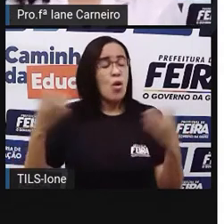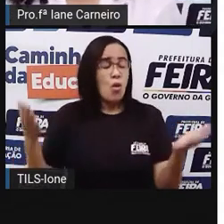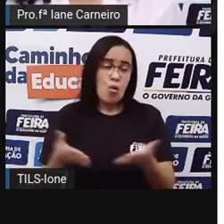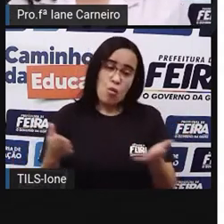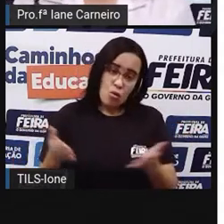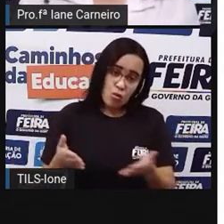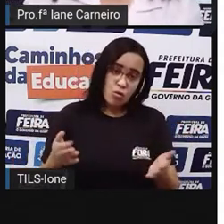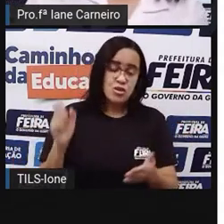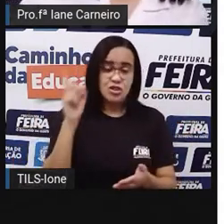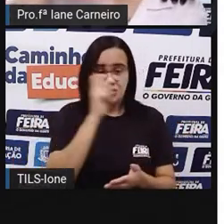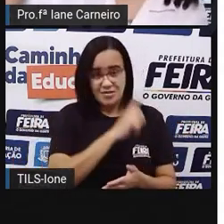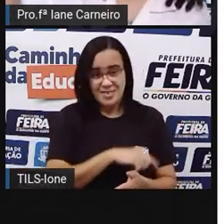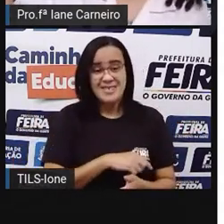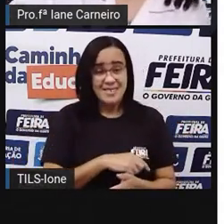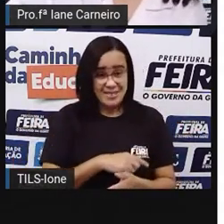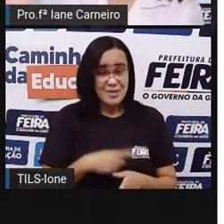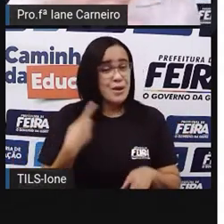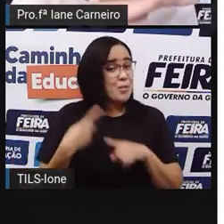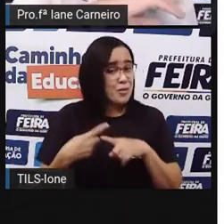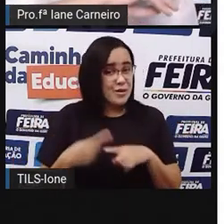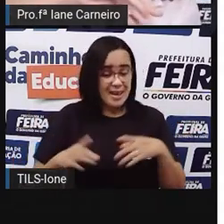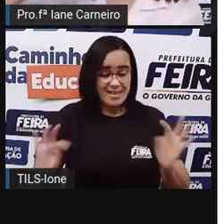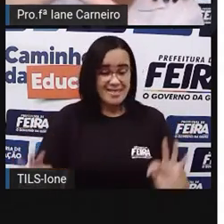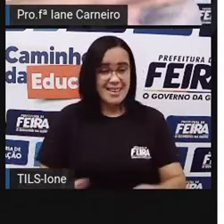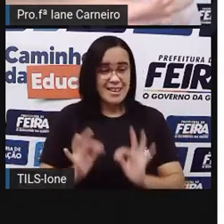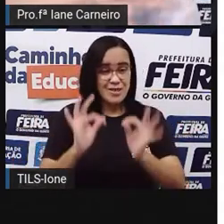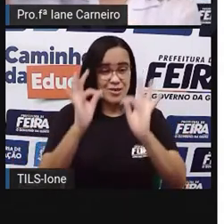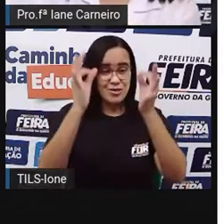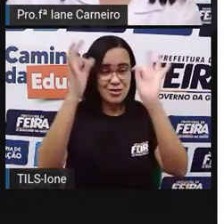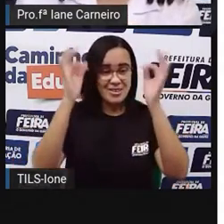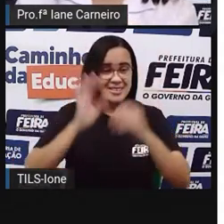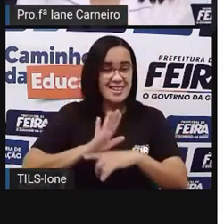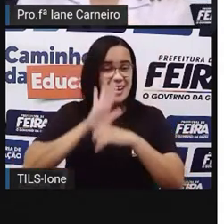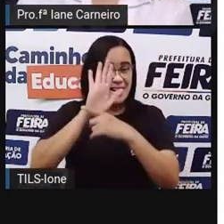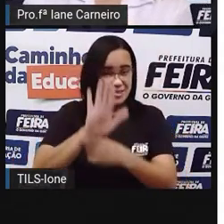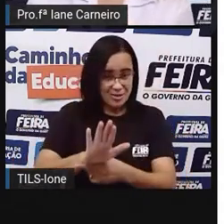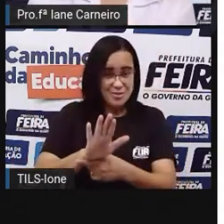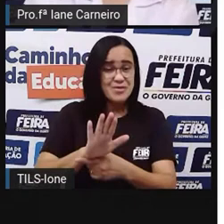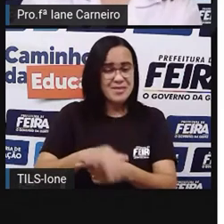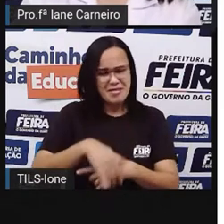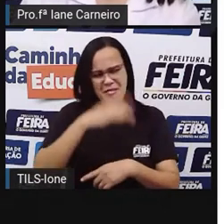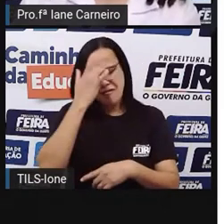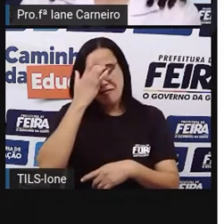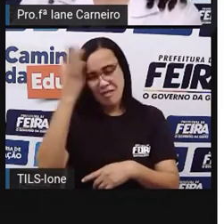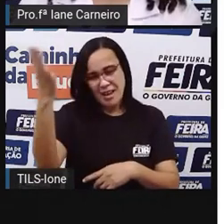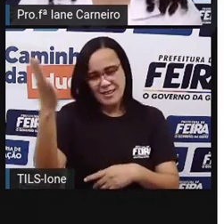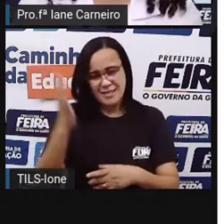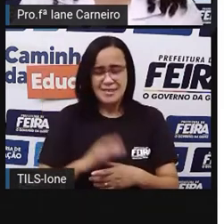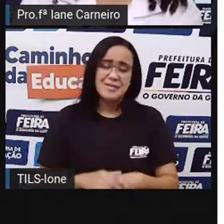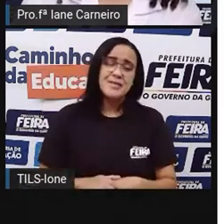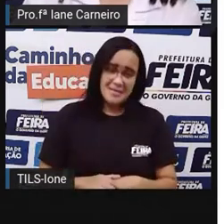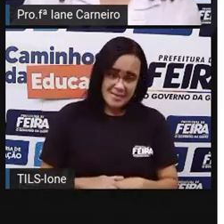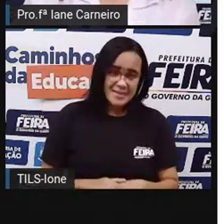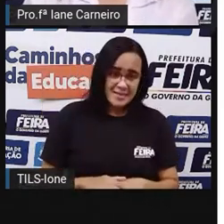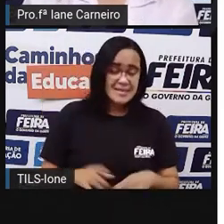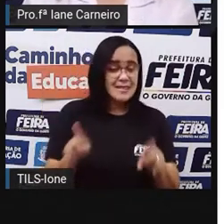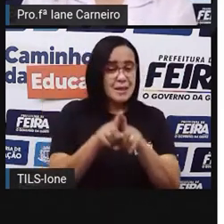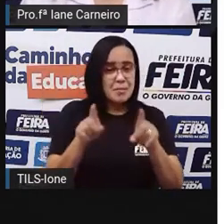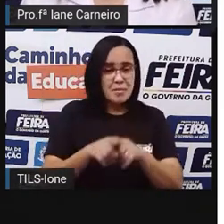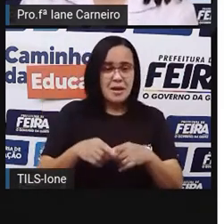com o computador, a gente pode nem previr, né? Fazendo aquele negócio, a fachada das lojas bem diferenciadas, né?